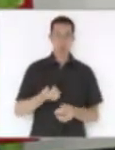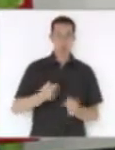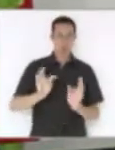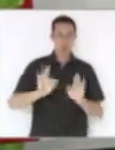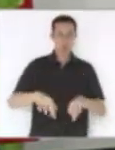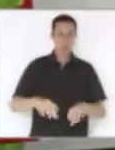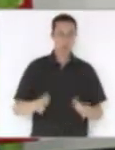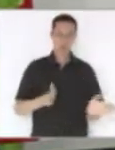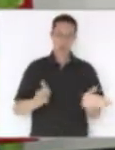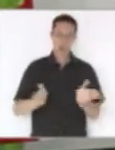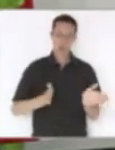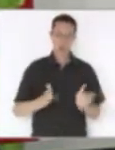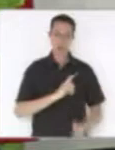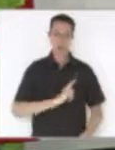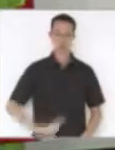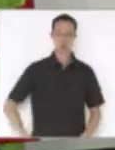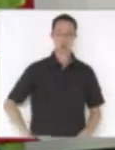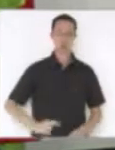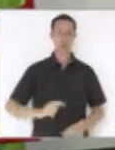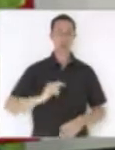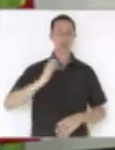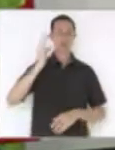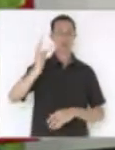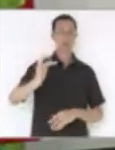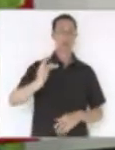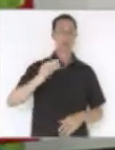outro pagar ali na frente.